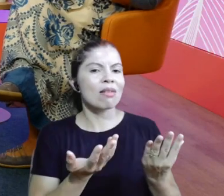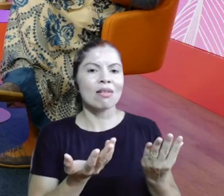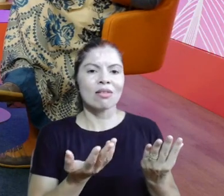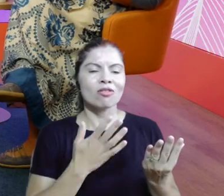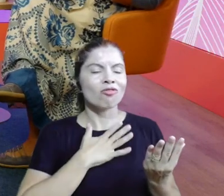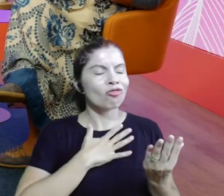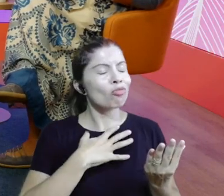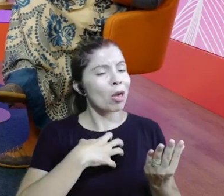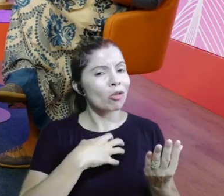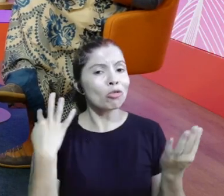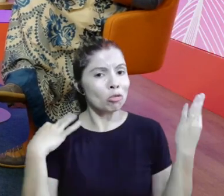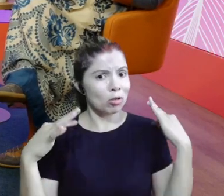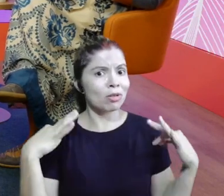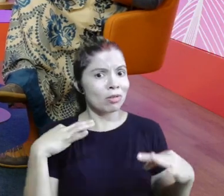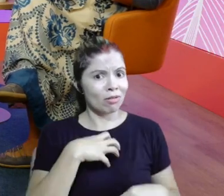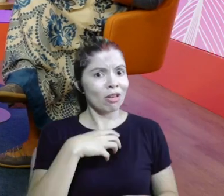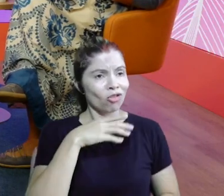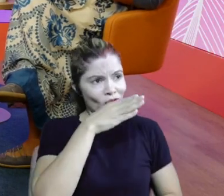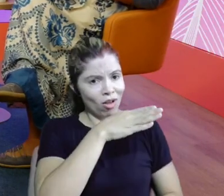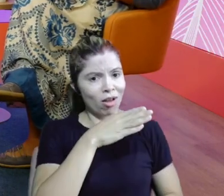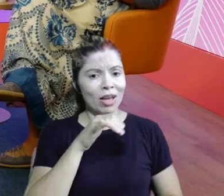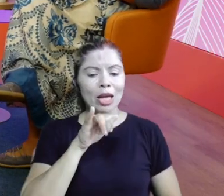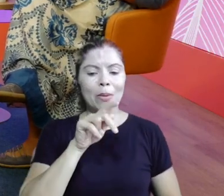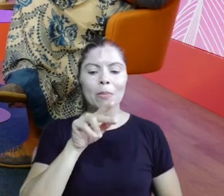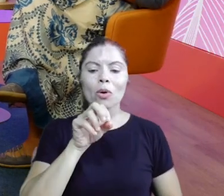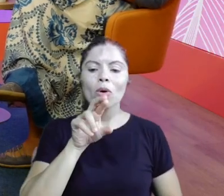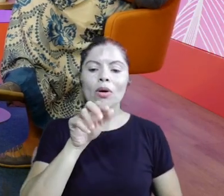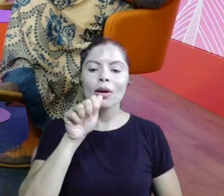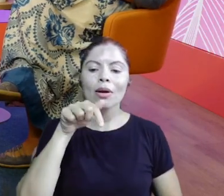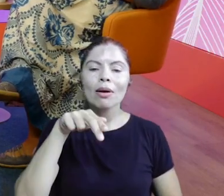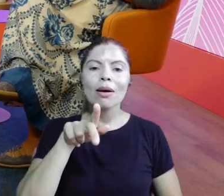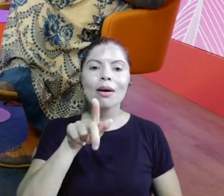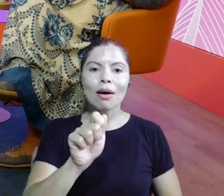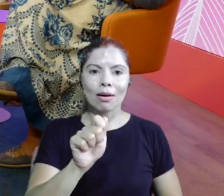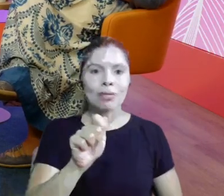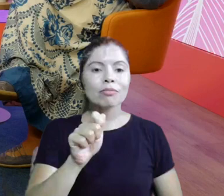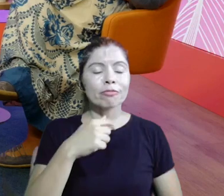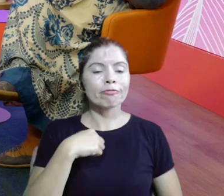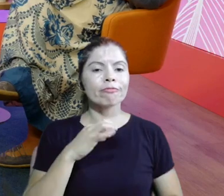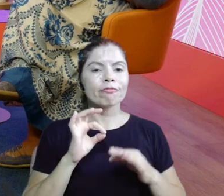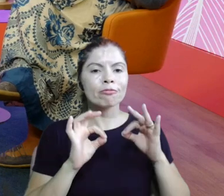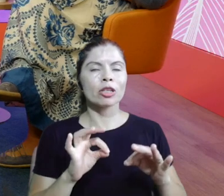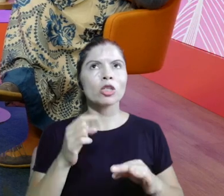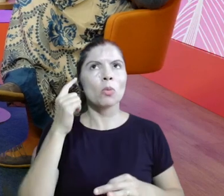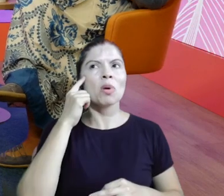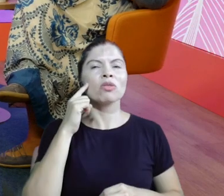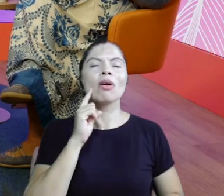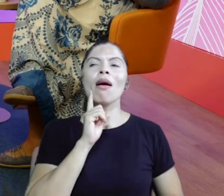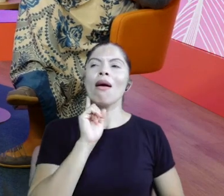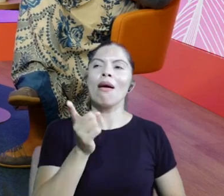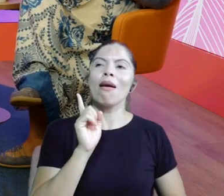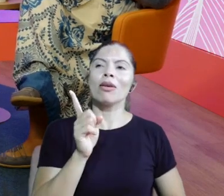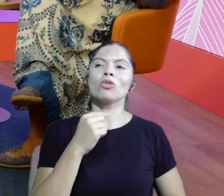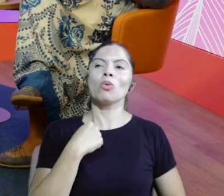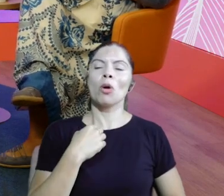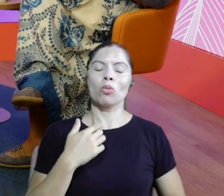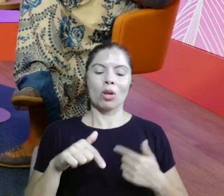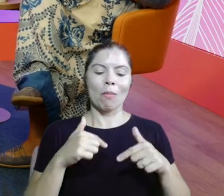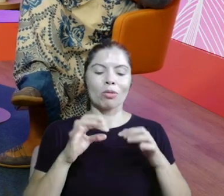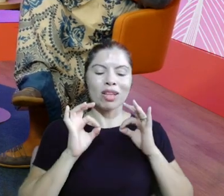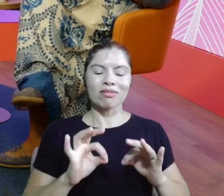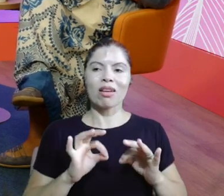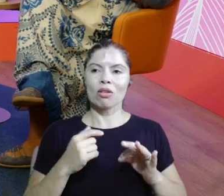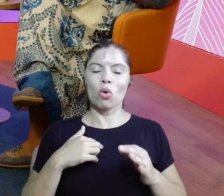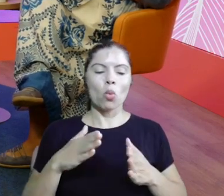Exatamente, isso para mim não tem preço, assim, é a confirmação de que assim, esse é o caminho, a gente está no caminho